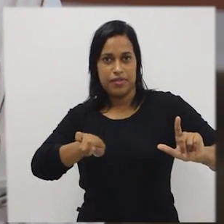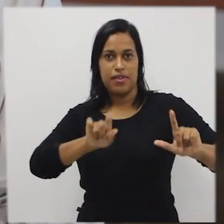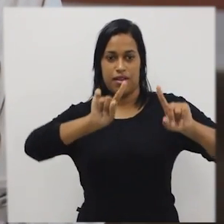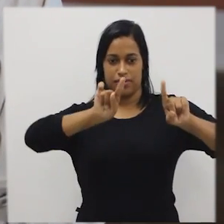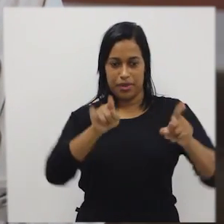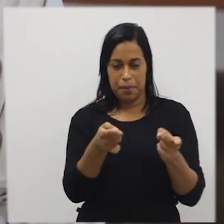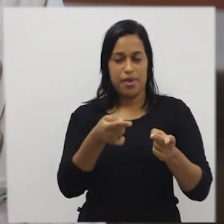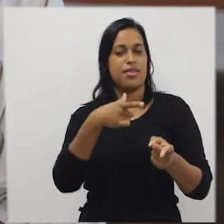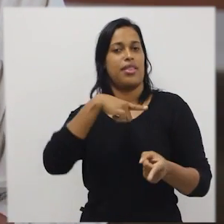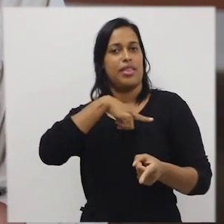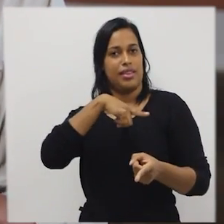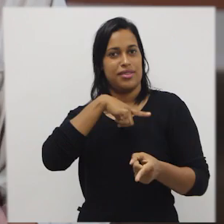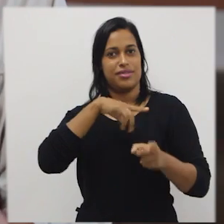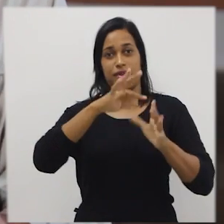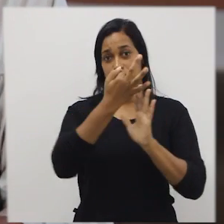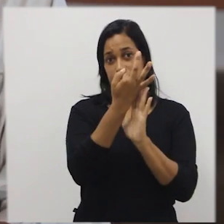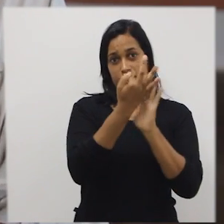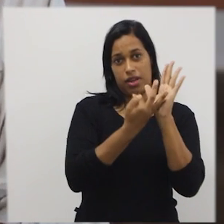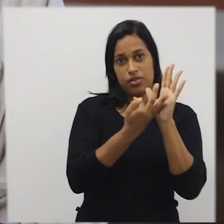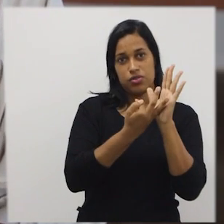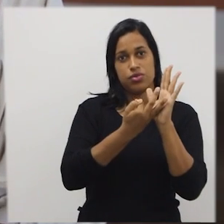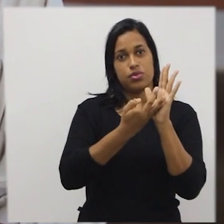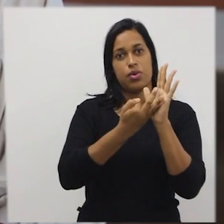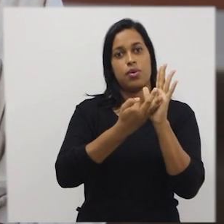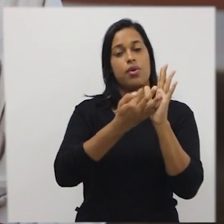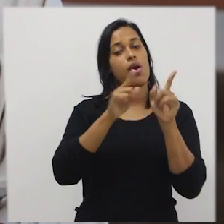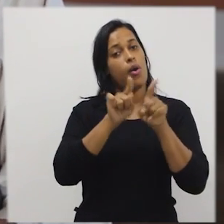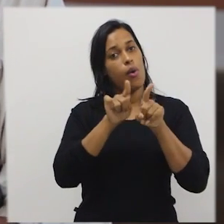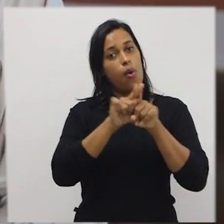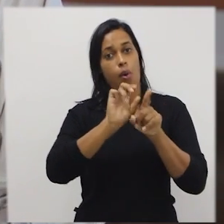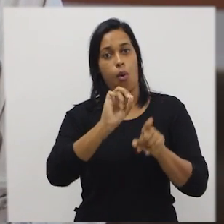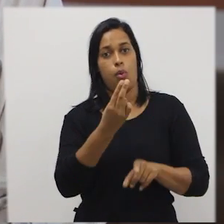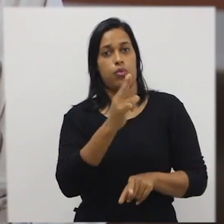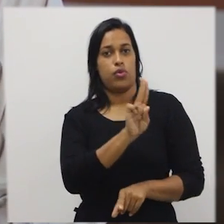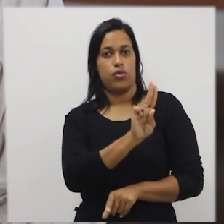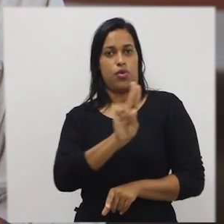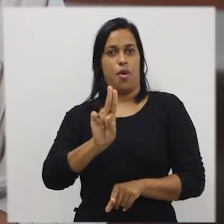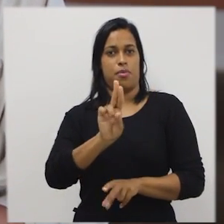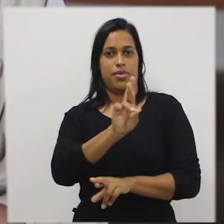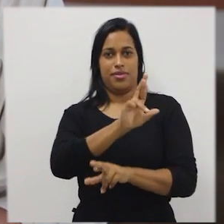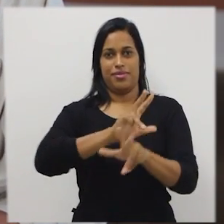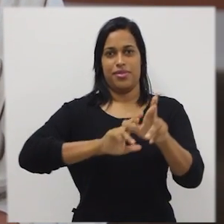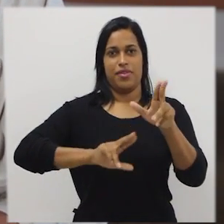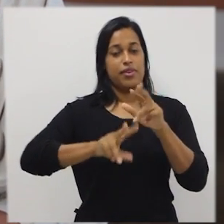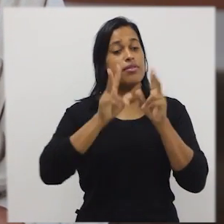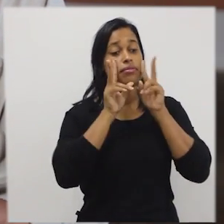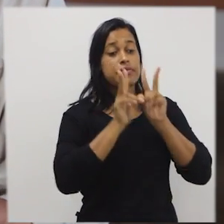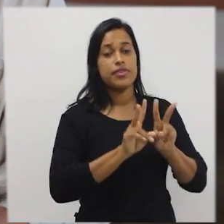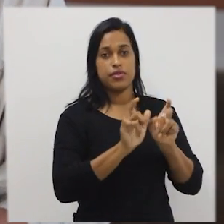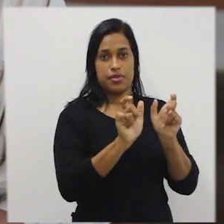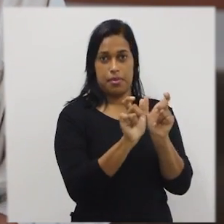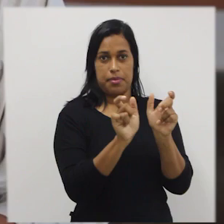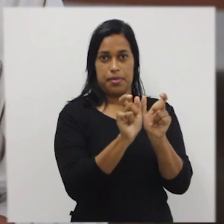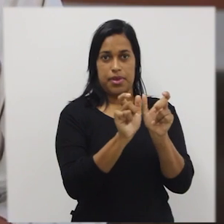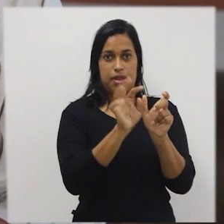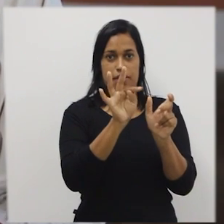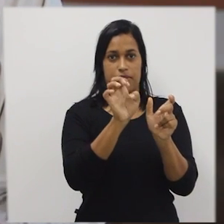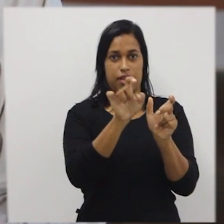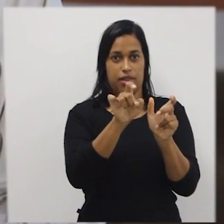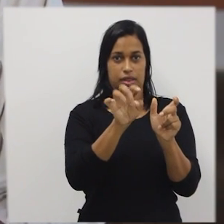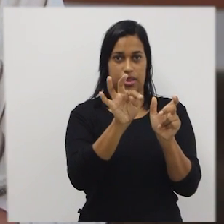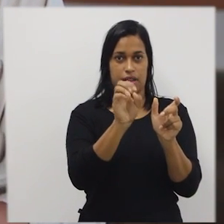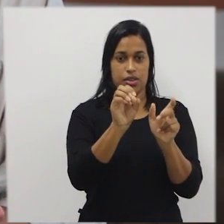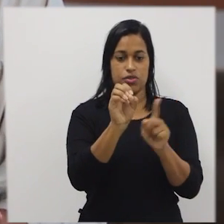parênteses eu posso ter um texto e o nome de uma variável. Você veja que a palavra texto e nome de